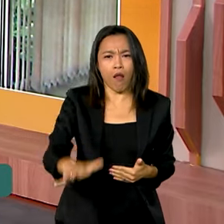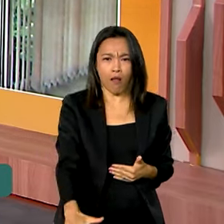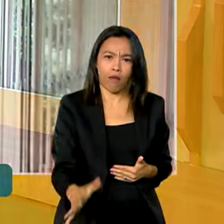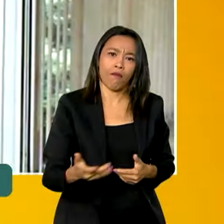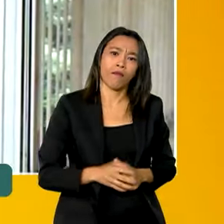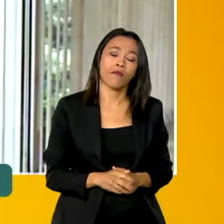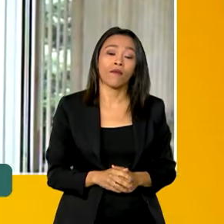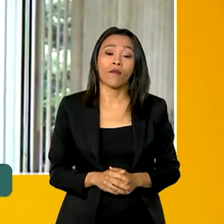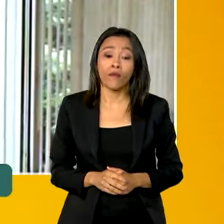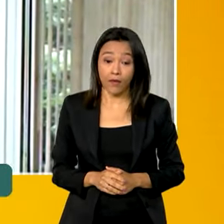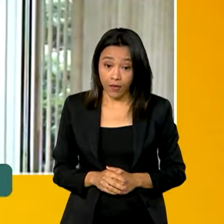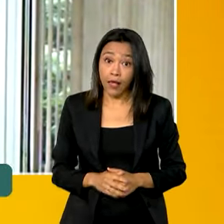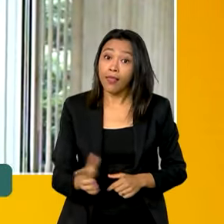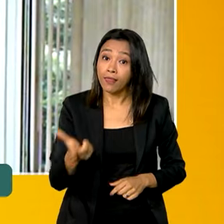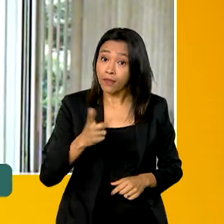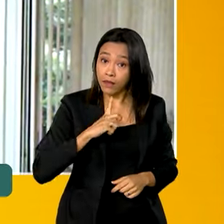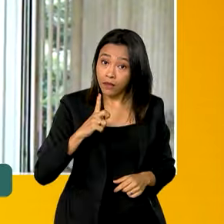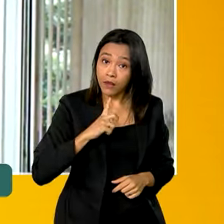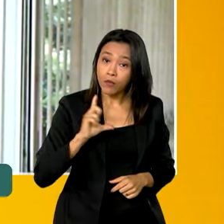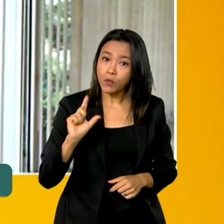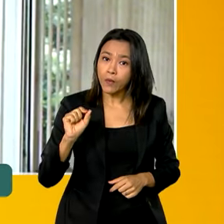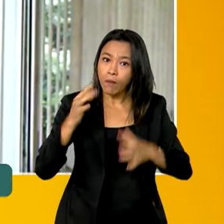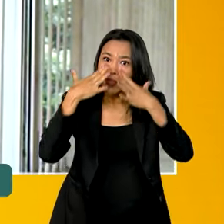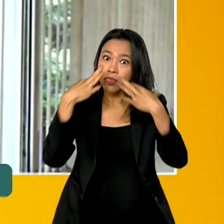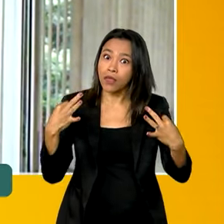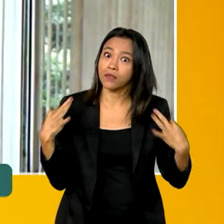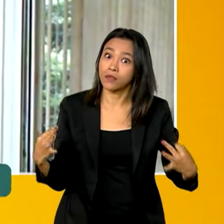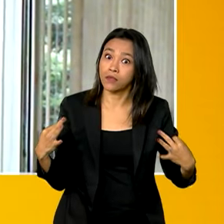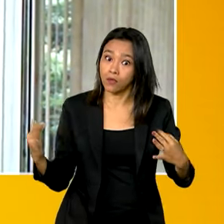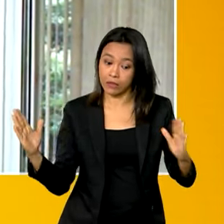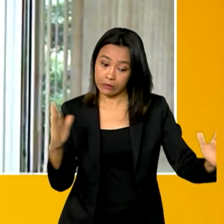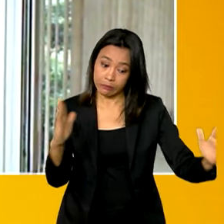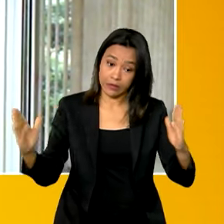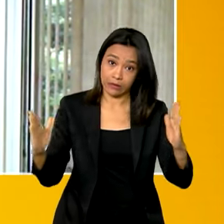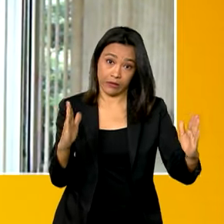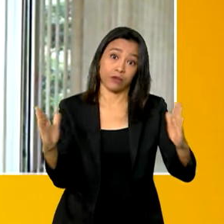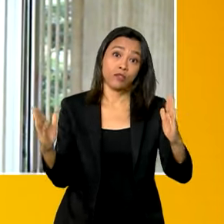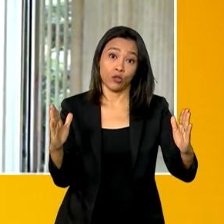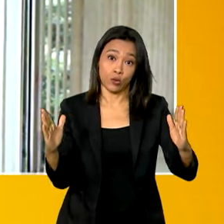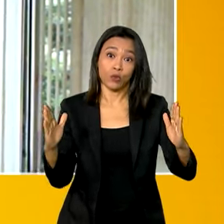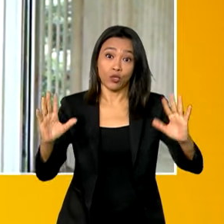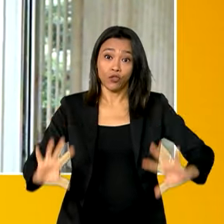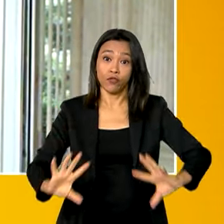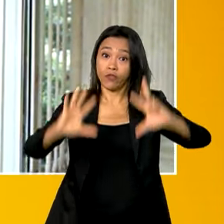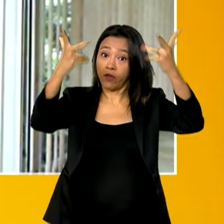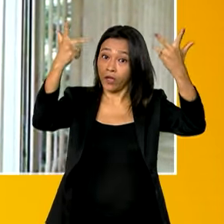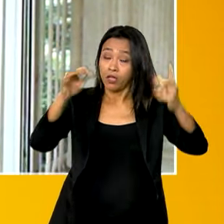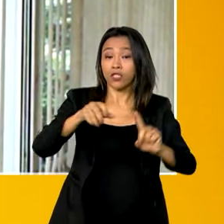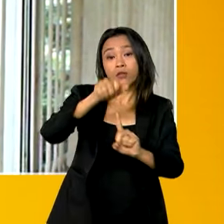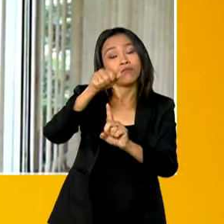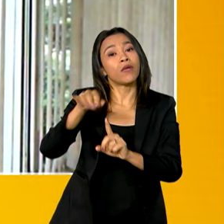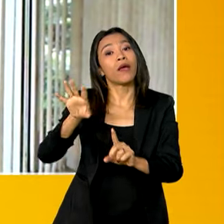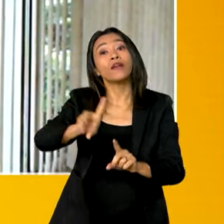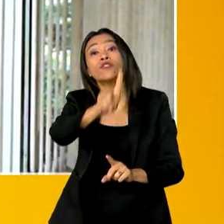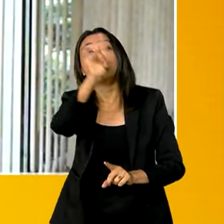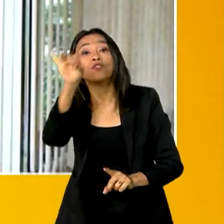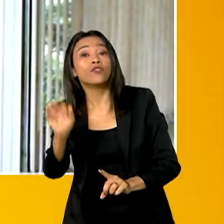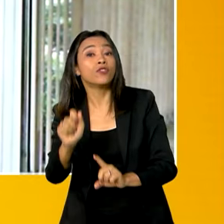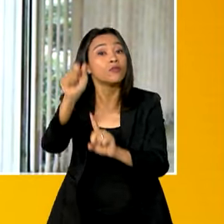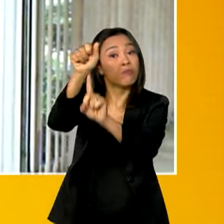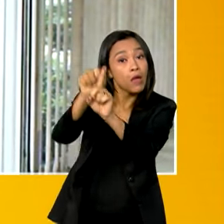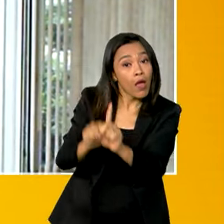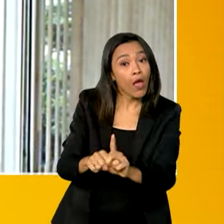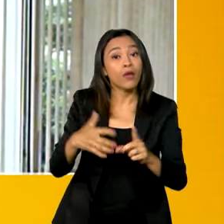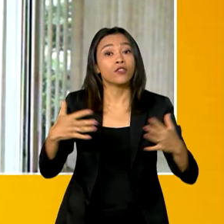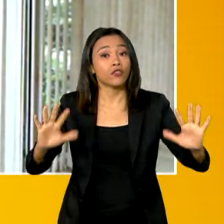Bom, nós temos sempre uma atenção redobrada em períodos festivos e datas comemorativas, né? Isso envolve